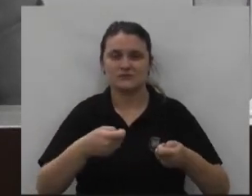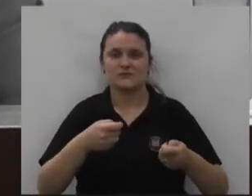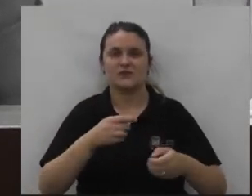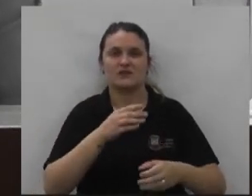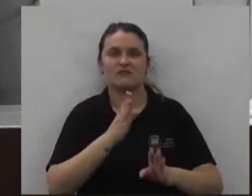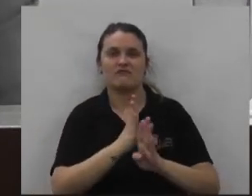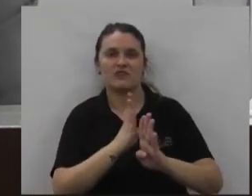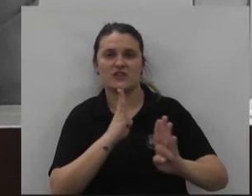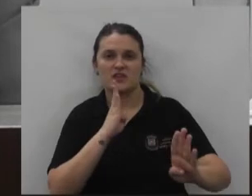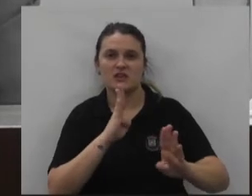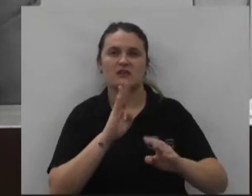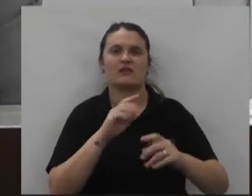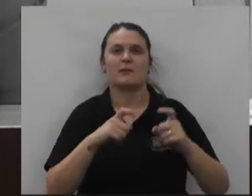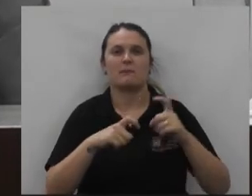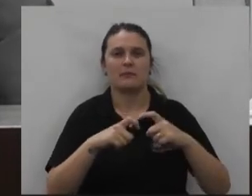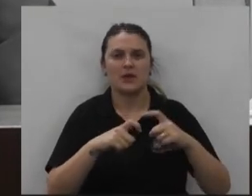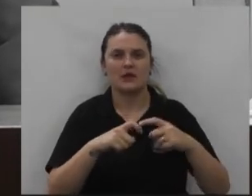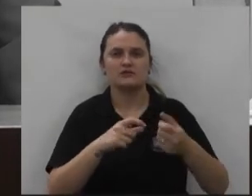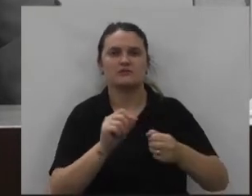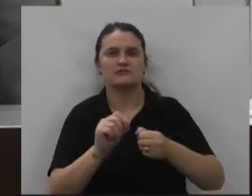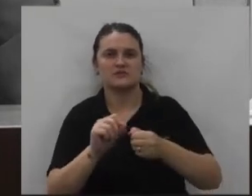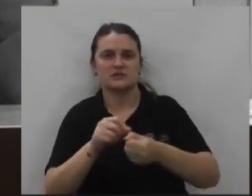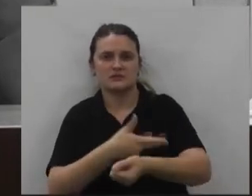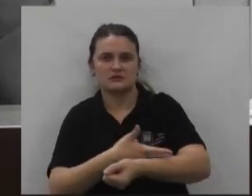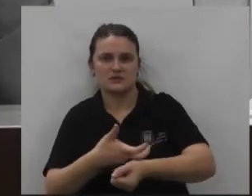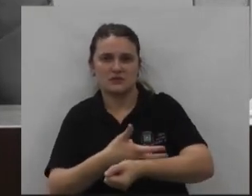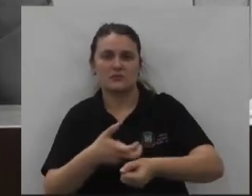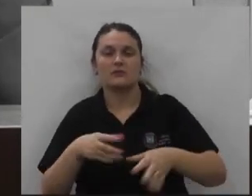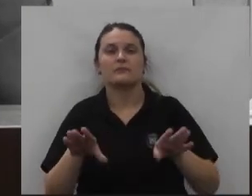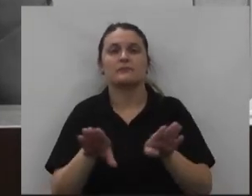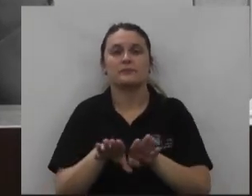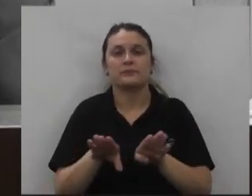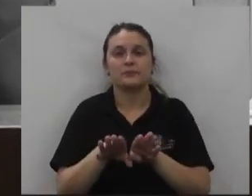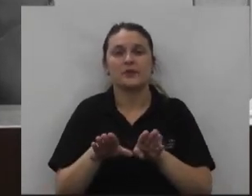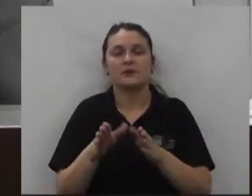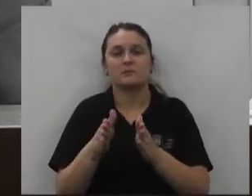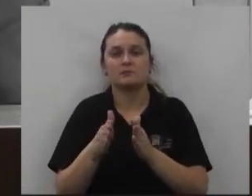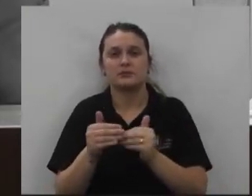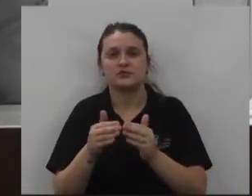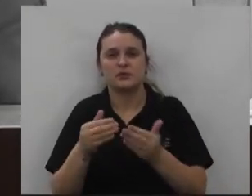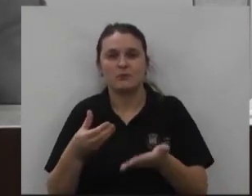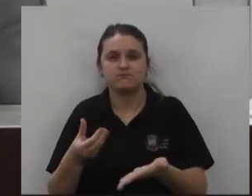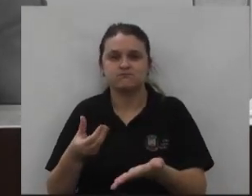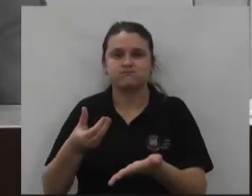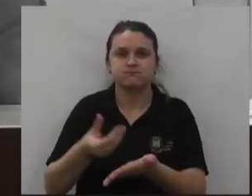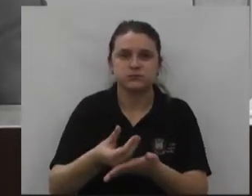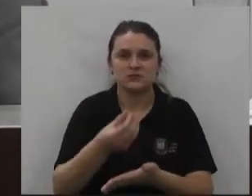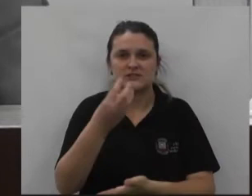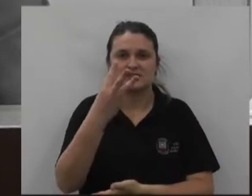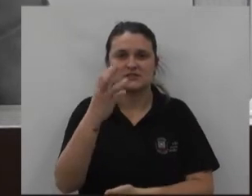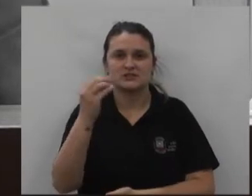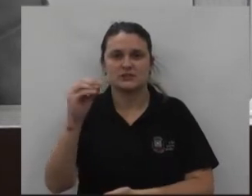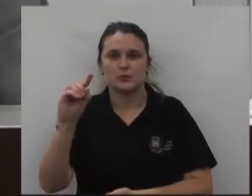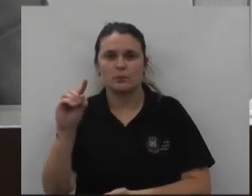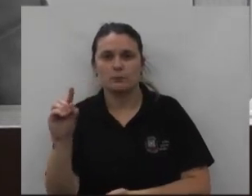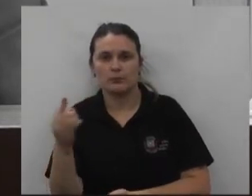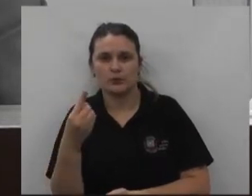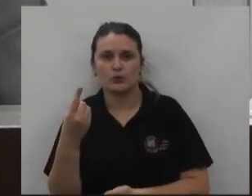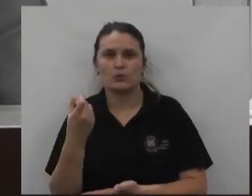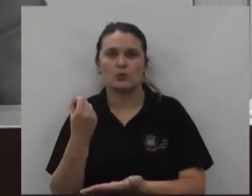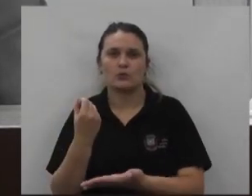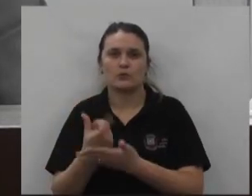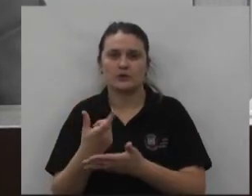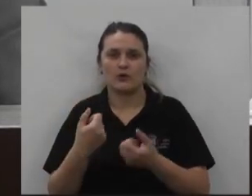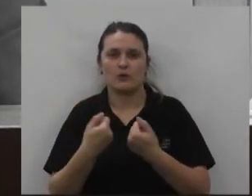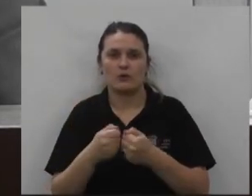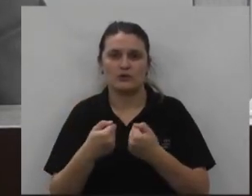consultas e dos exames também foi nos pedido que pudéssemos passar 300 mil para a